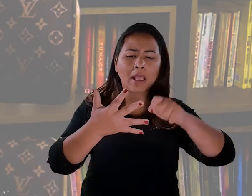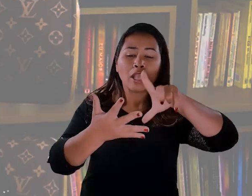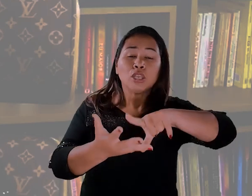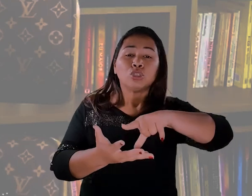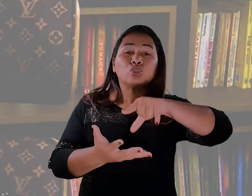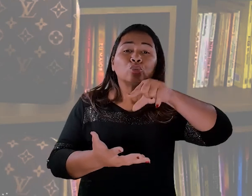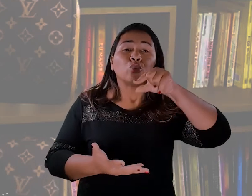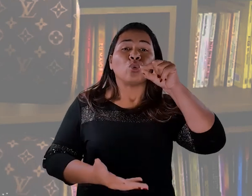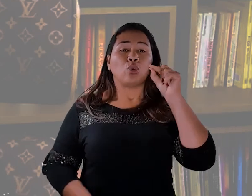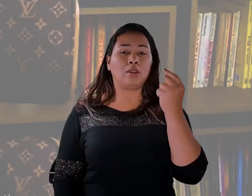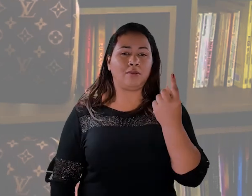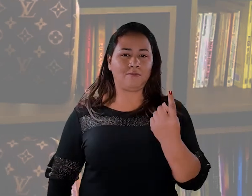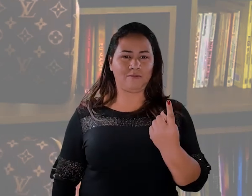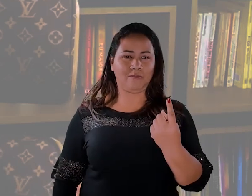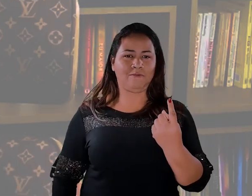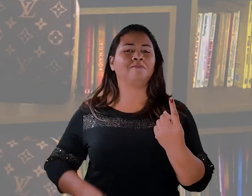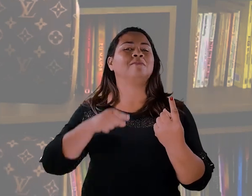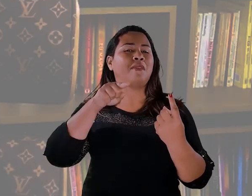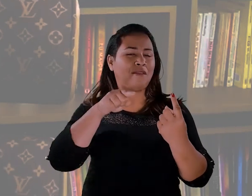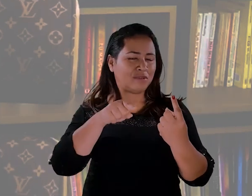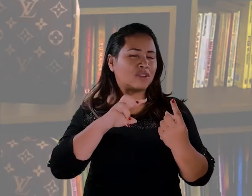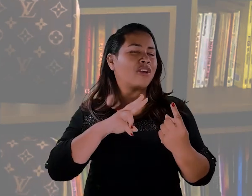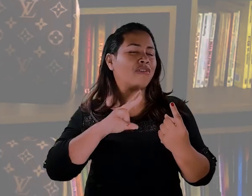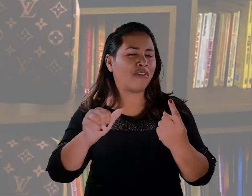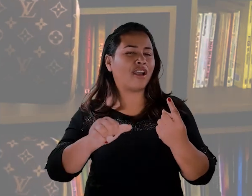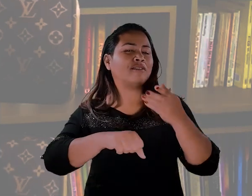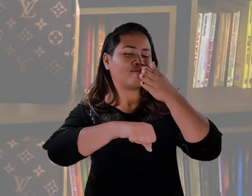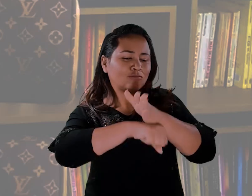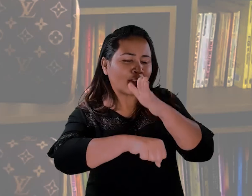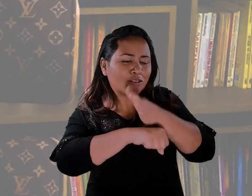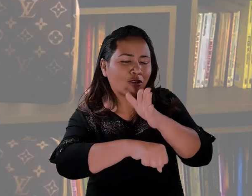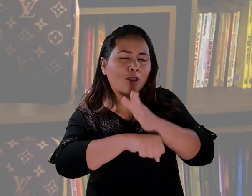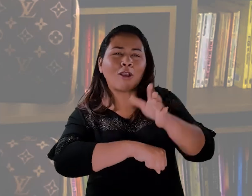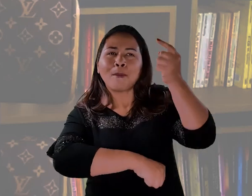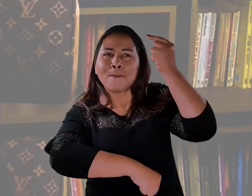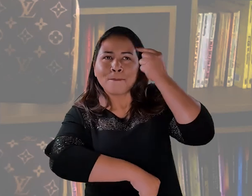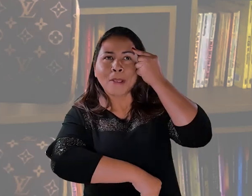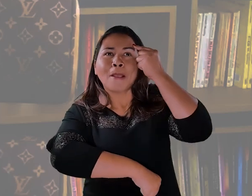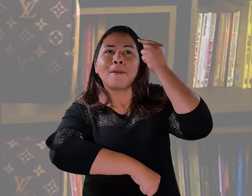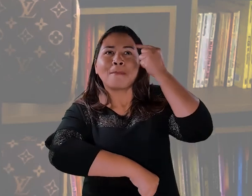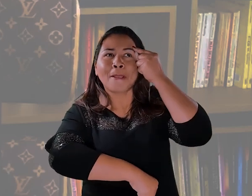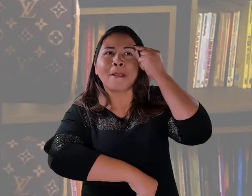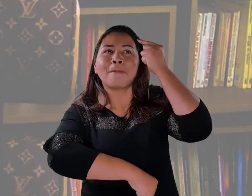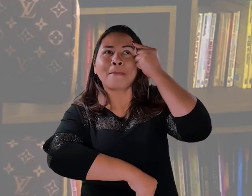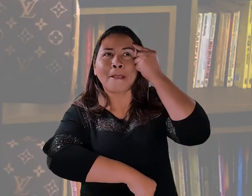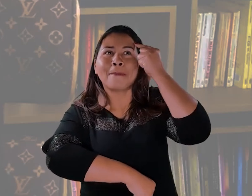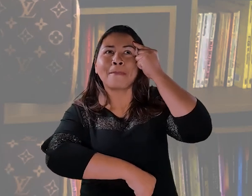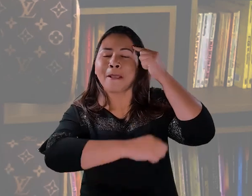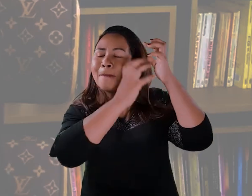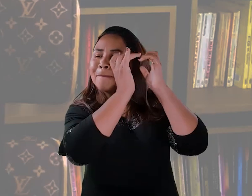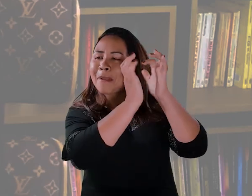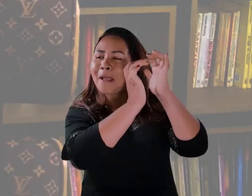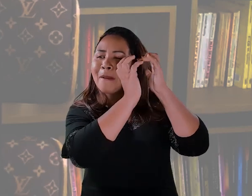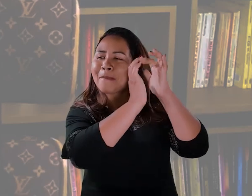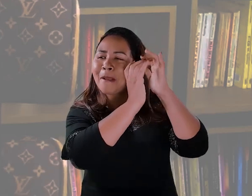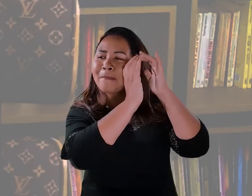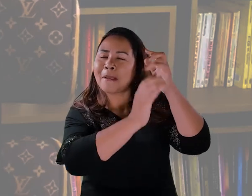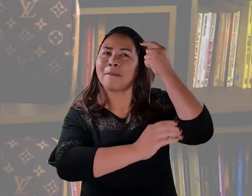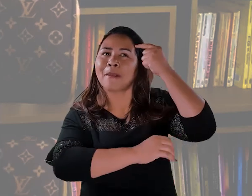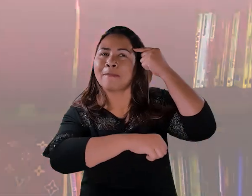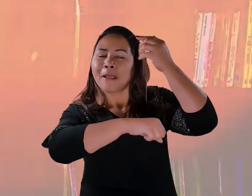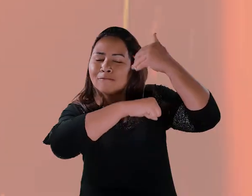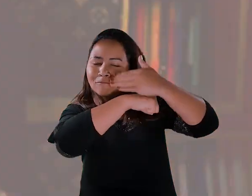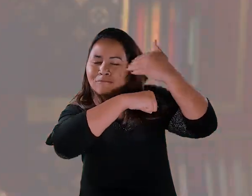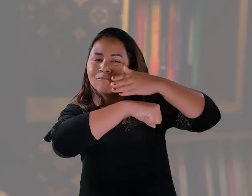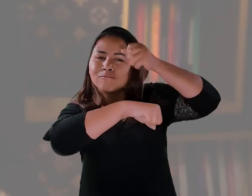ressoa e vibra com você. E você vai viver, você vai manifestar, vai criar o processo de manifestação aqui